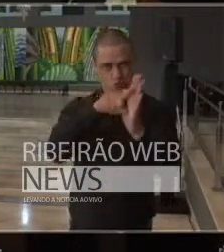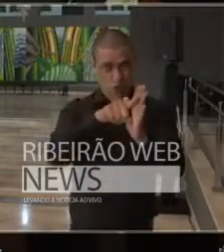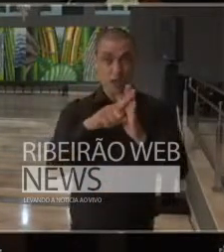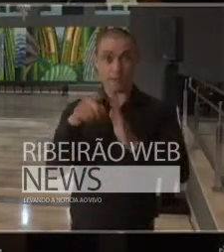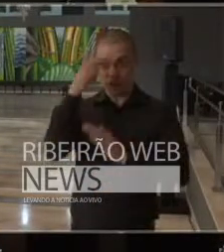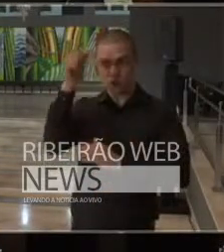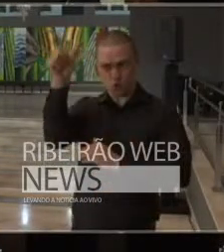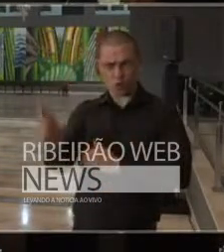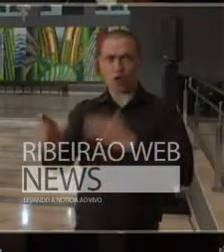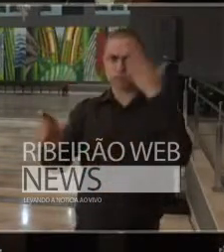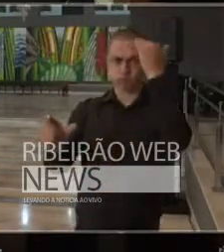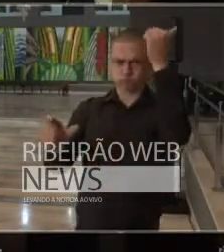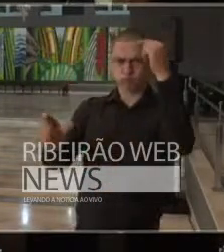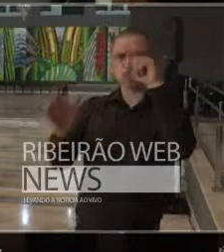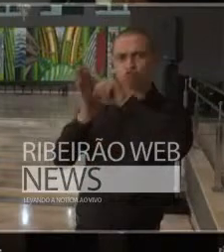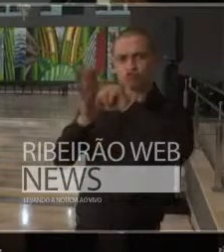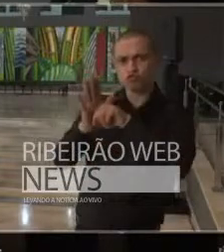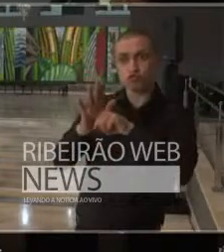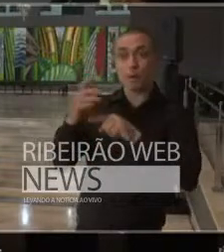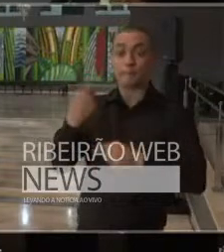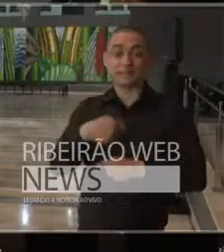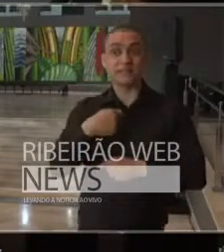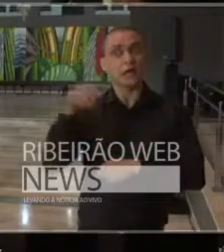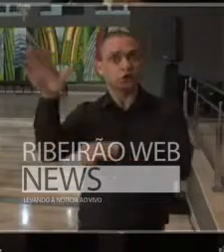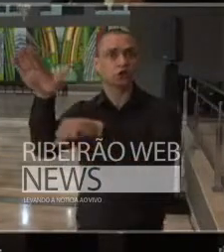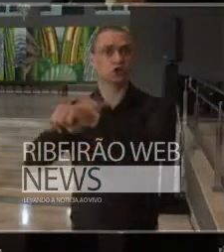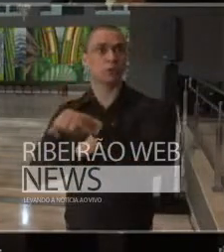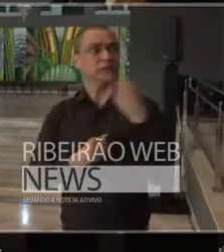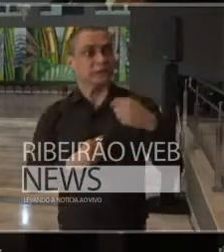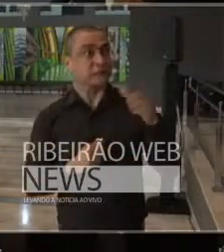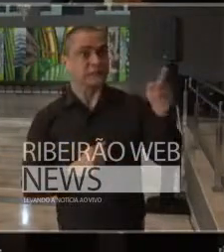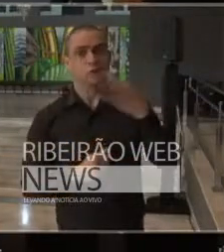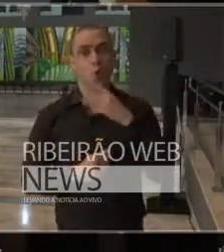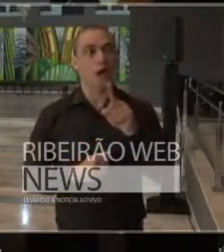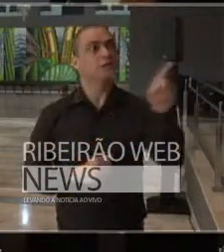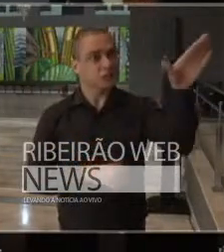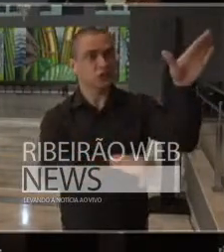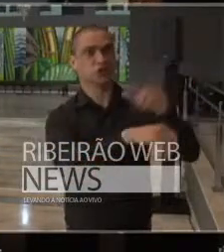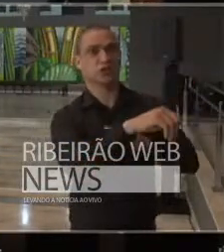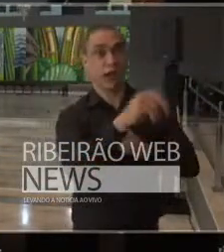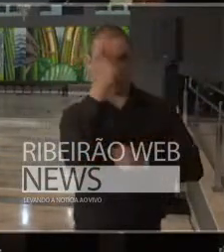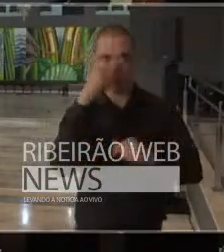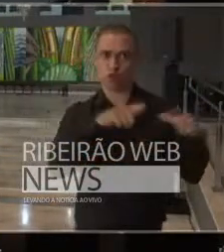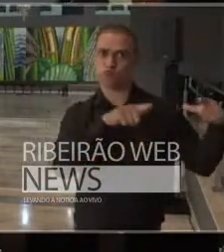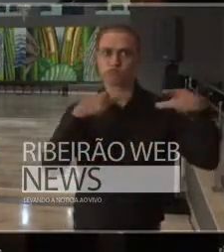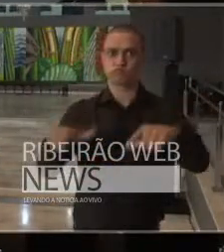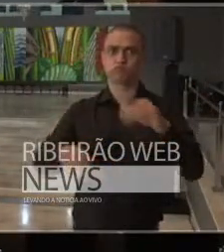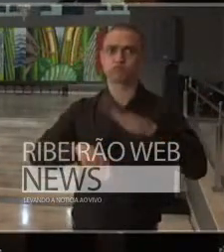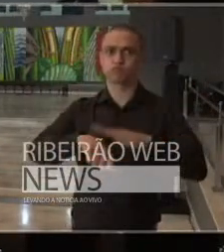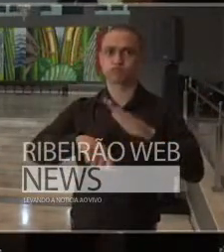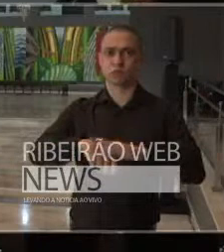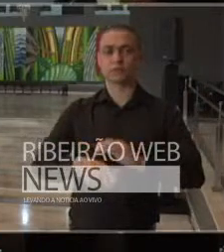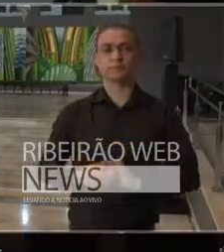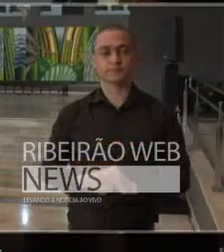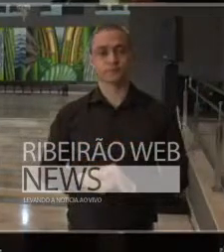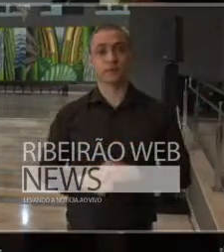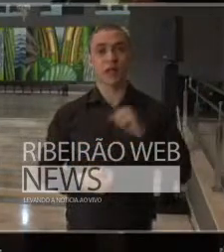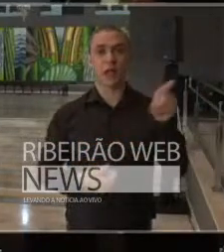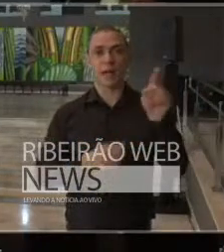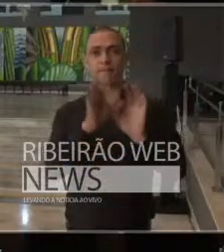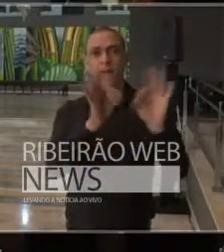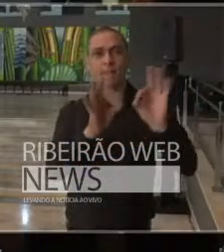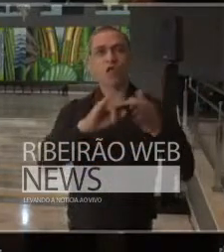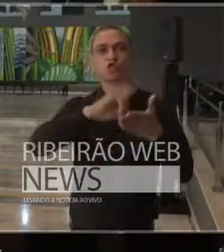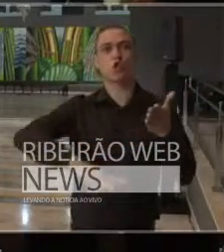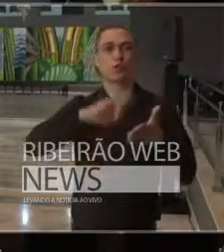especialistas, conforme eles foram sendo necessários, especialistas de certificação para preparar